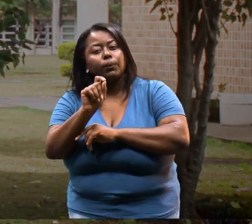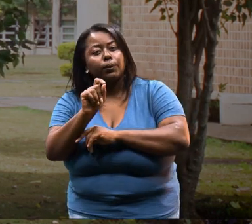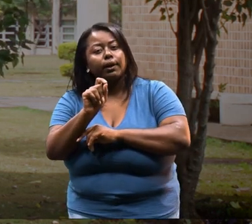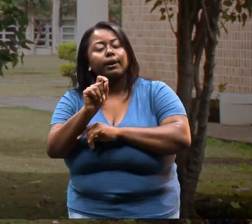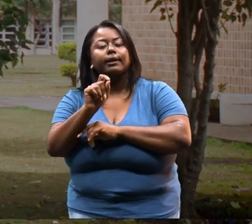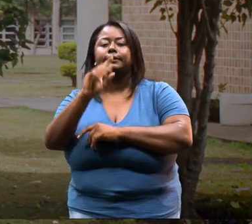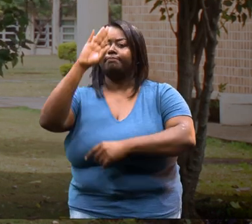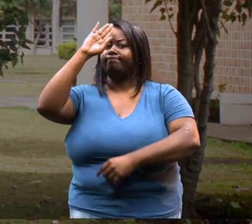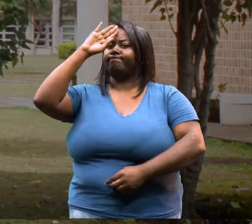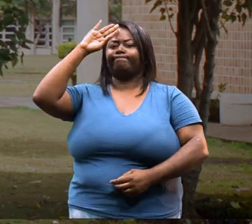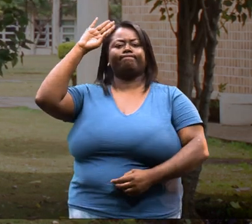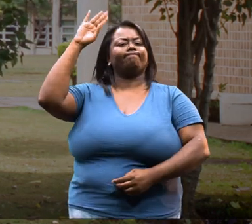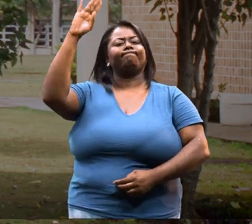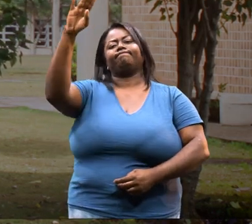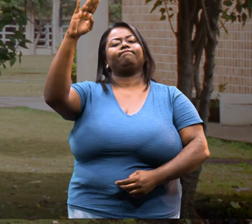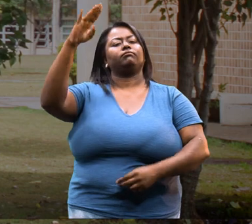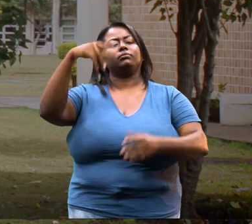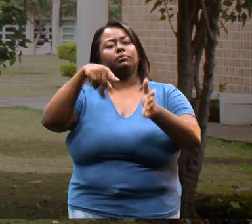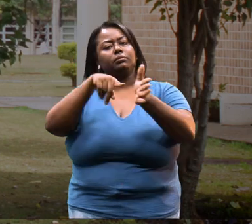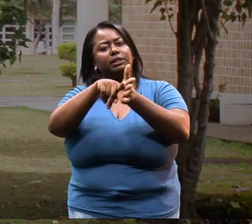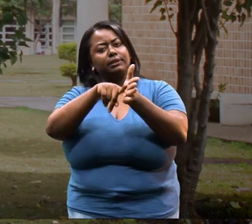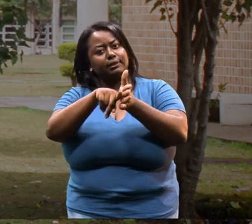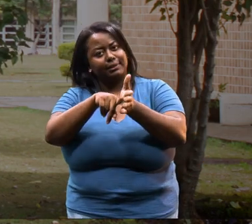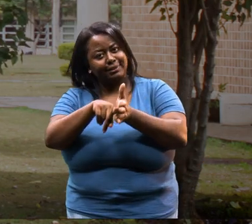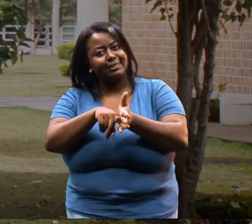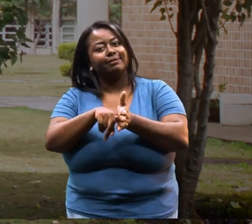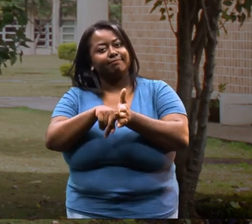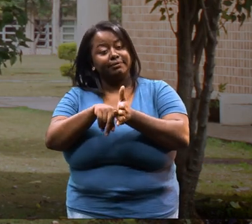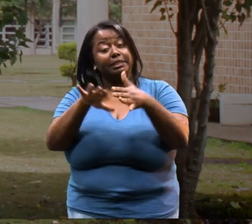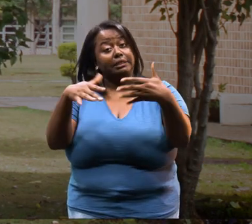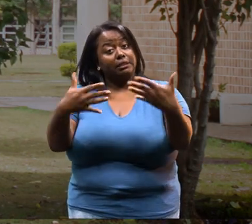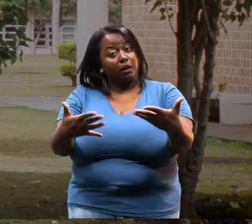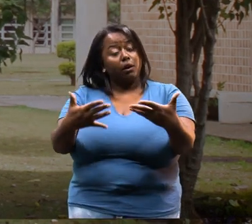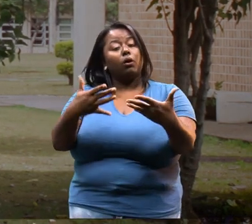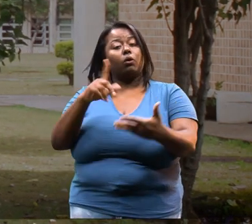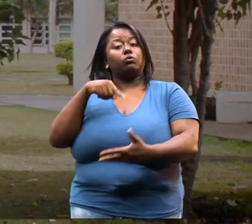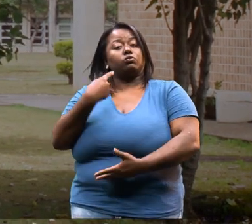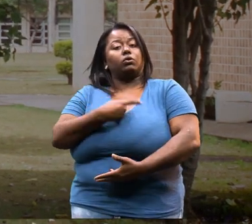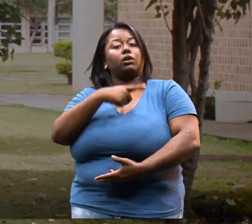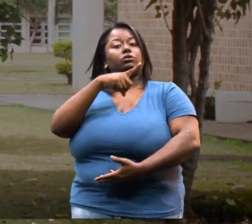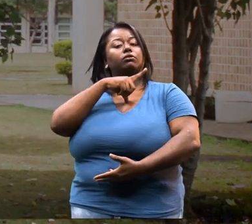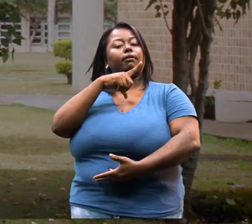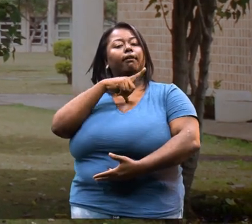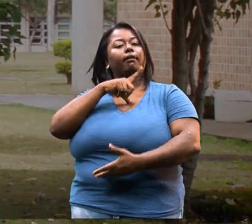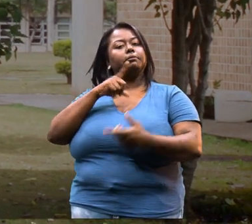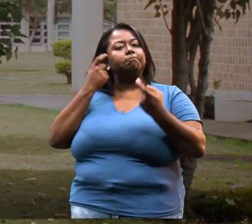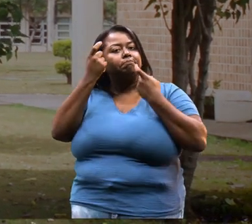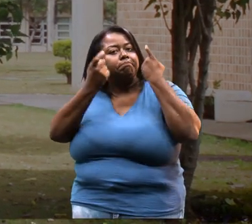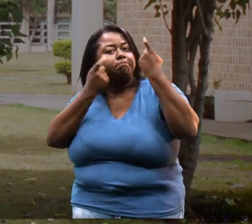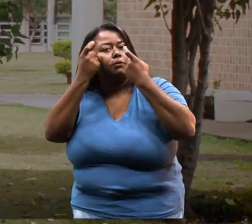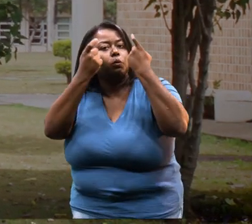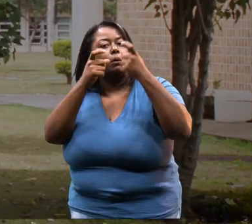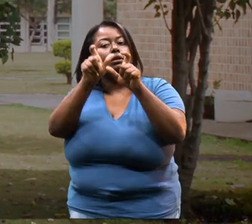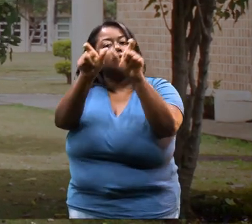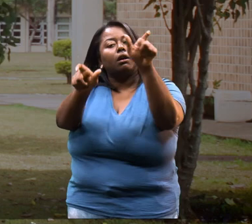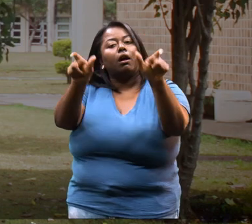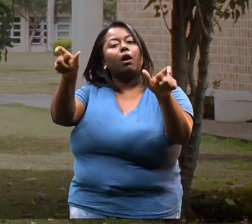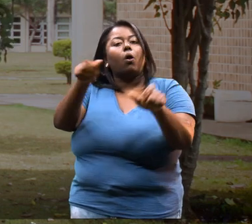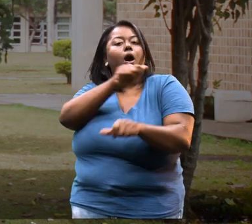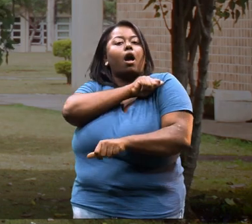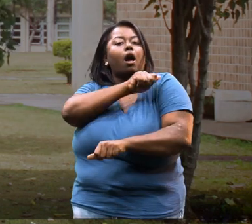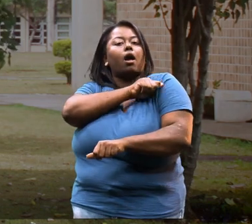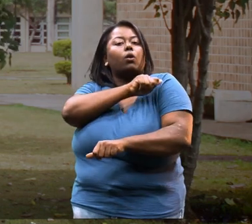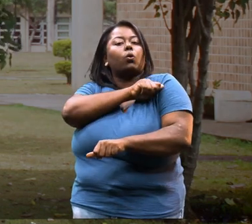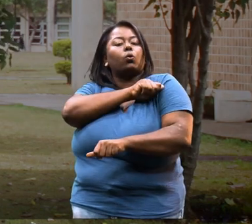primar pela pesquisa, pesquisa, então, a gente tem muito essa preocupação que o aluno, ele possa